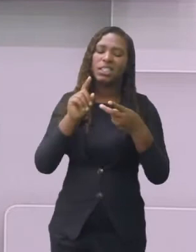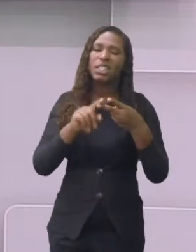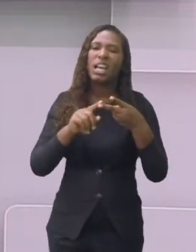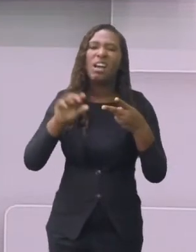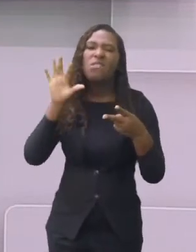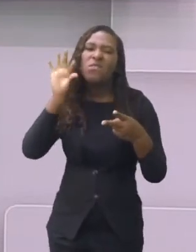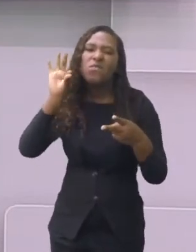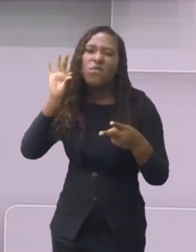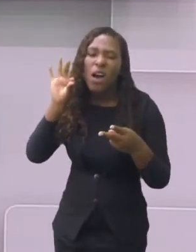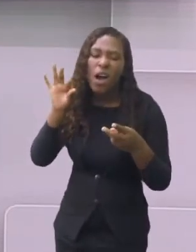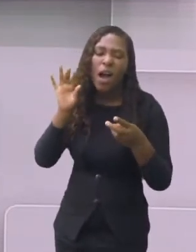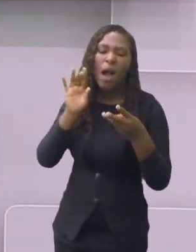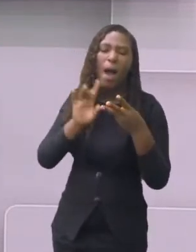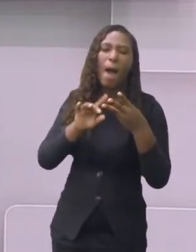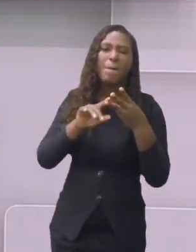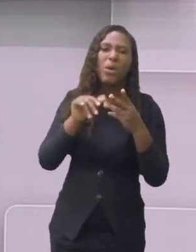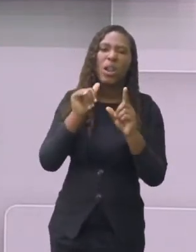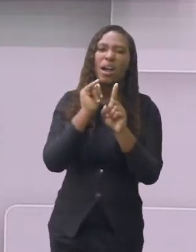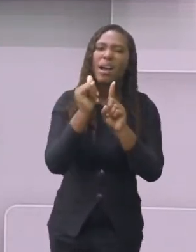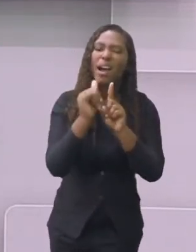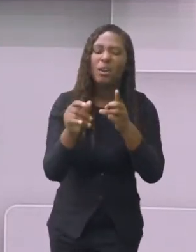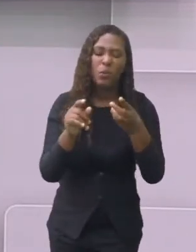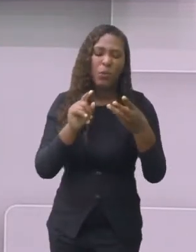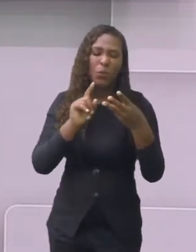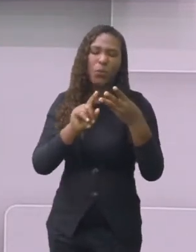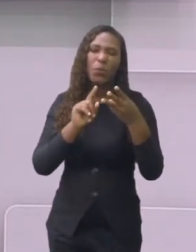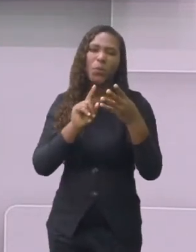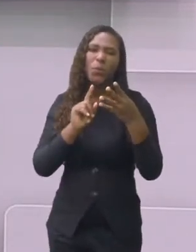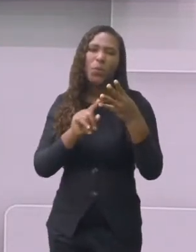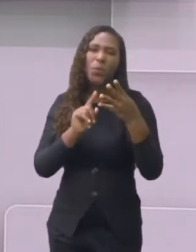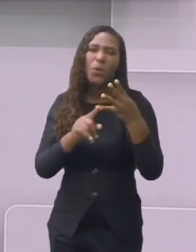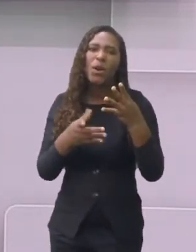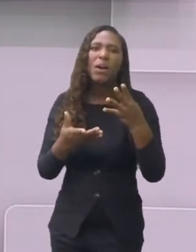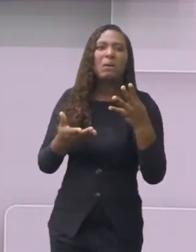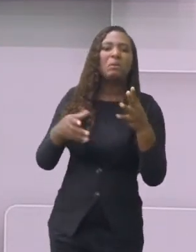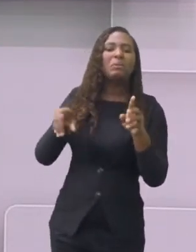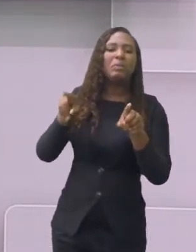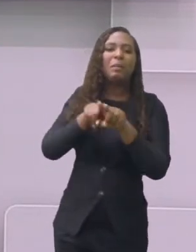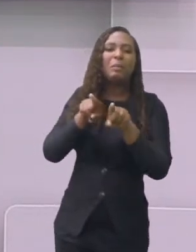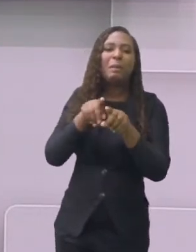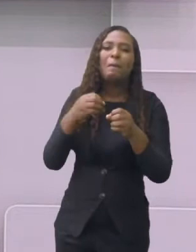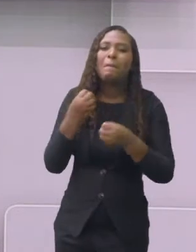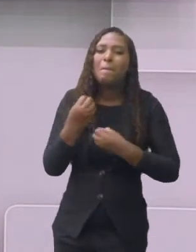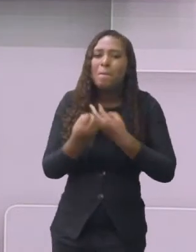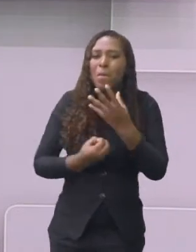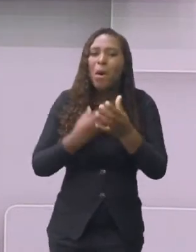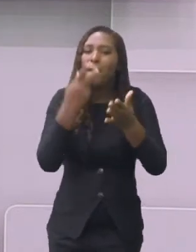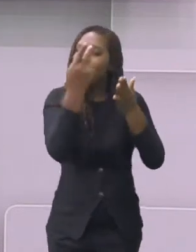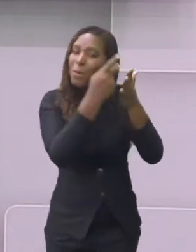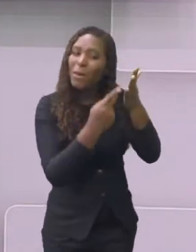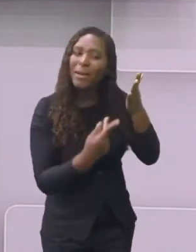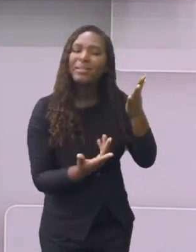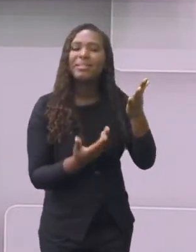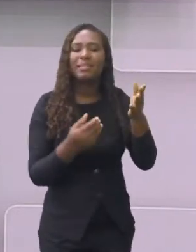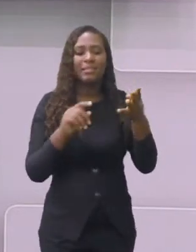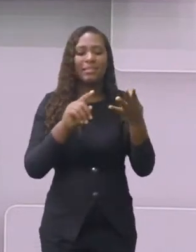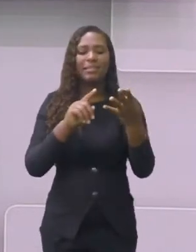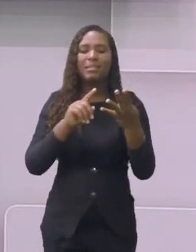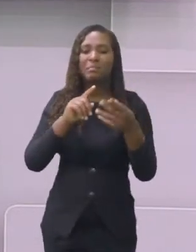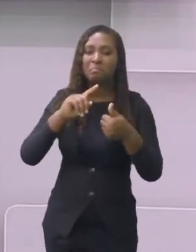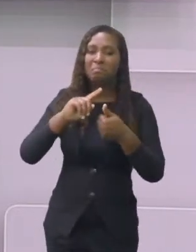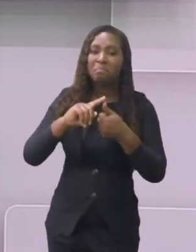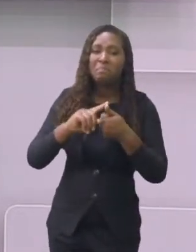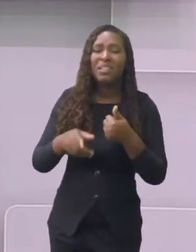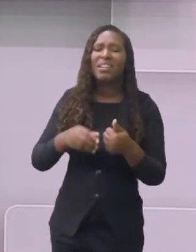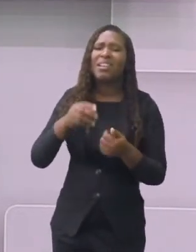lendas, contos, as parlendas, poemas, cartas, anúncios,